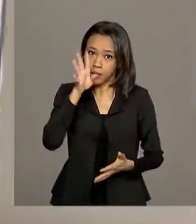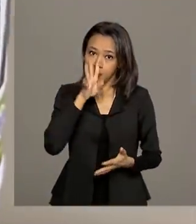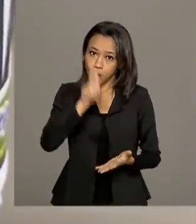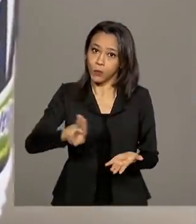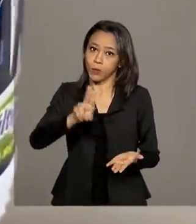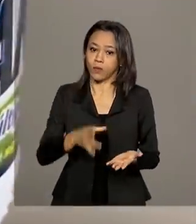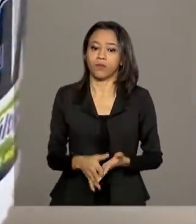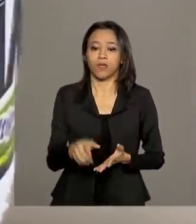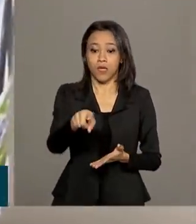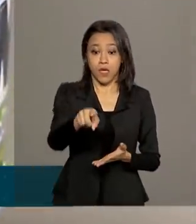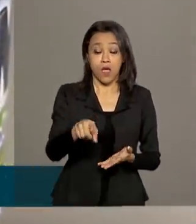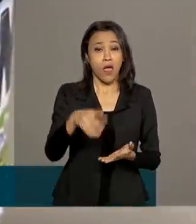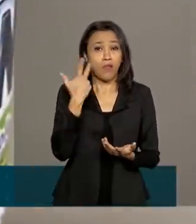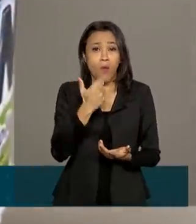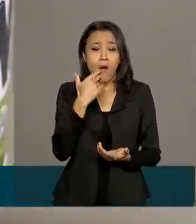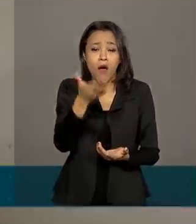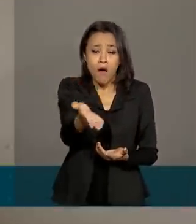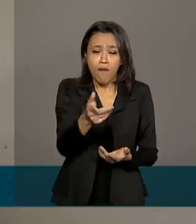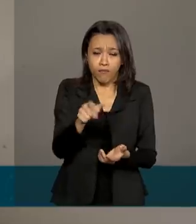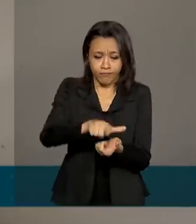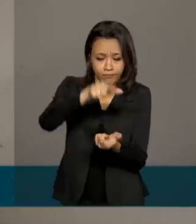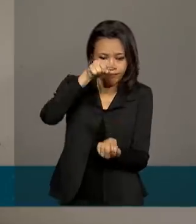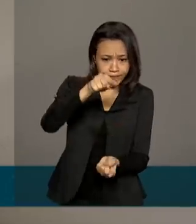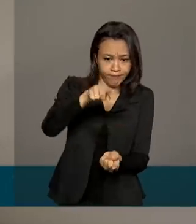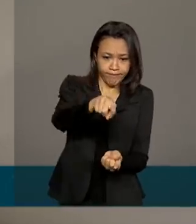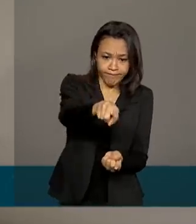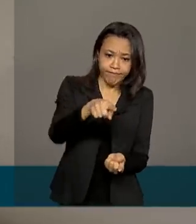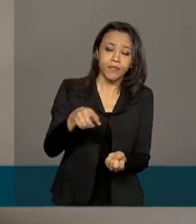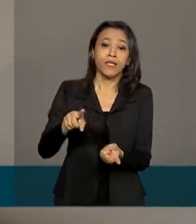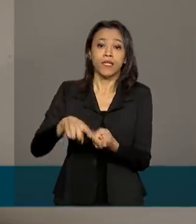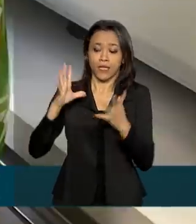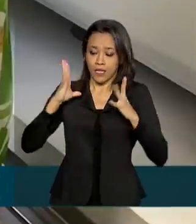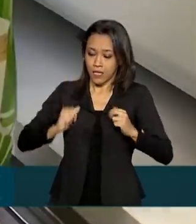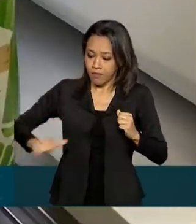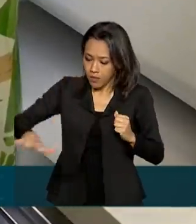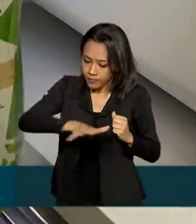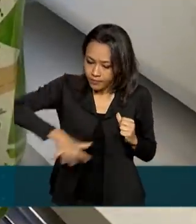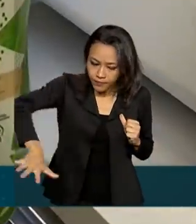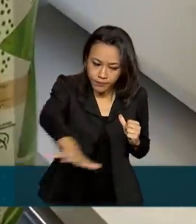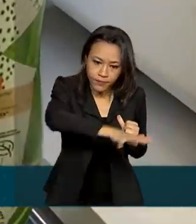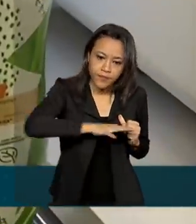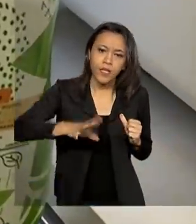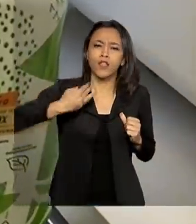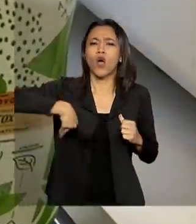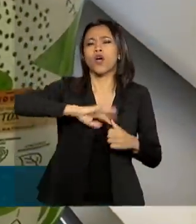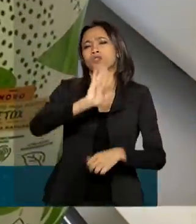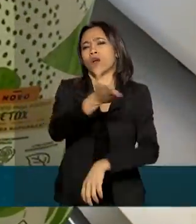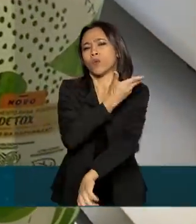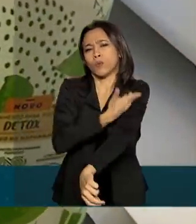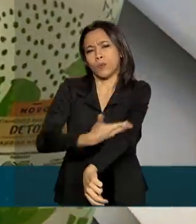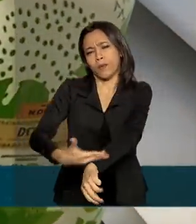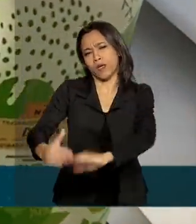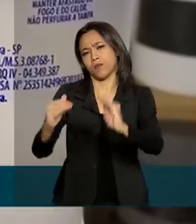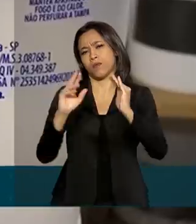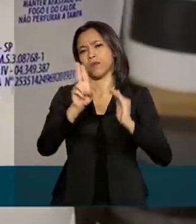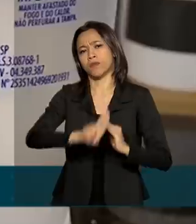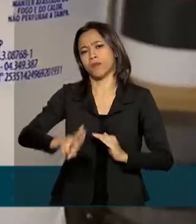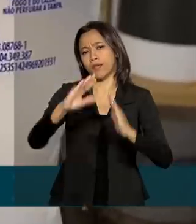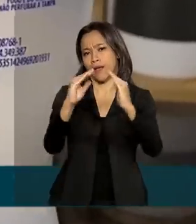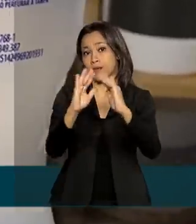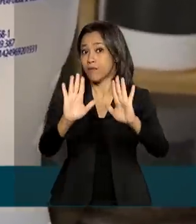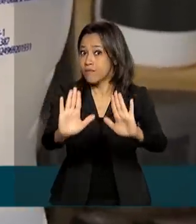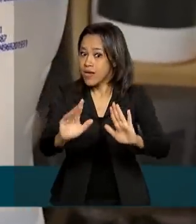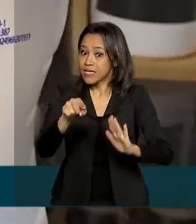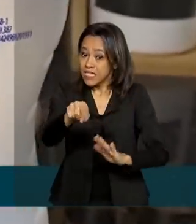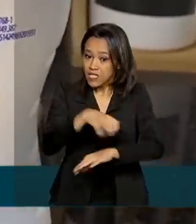produtos comuns, como água sanitária, detergente e desinfetantes, que estamos acostumados a usar em casa. Mas